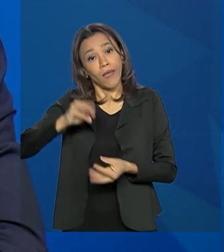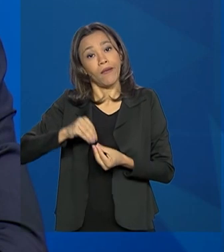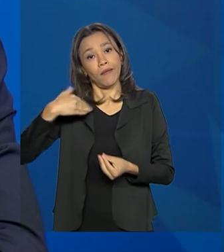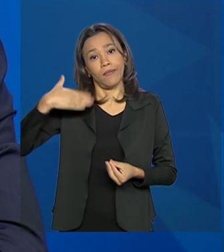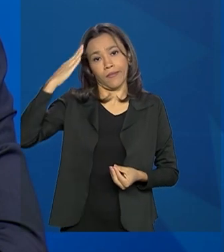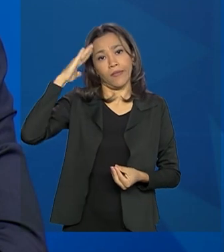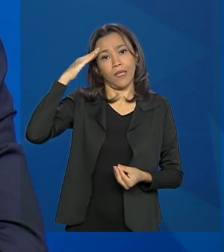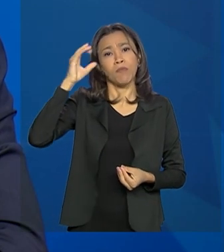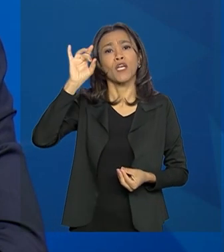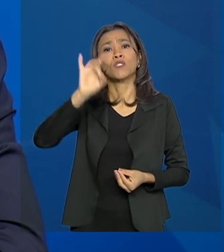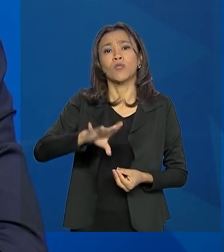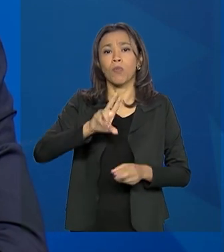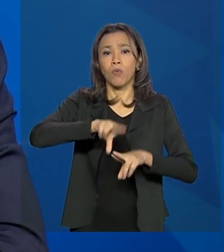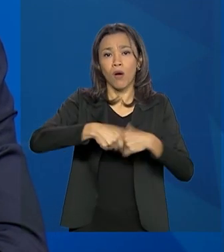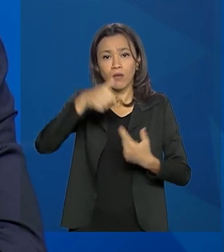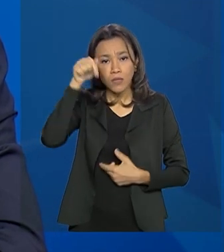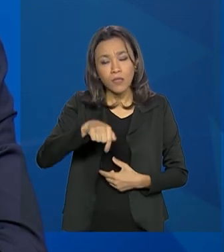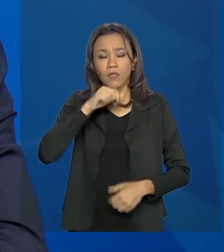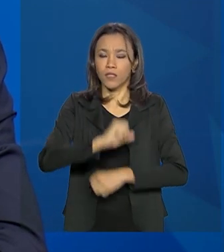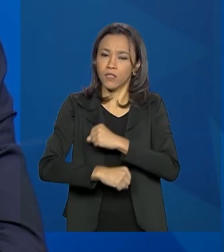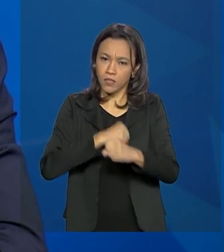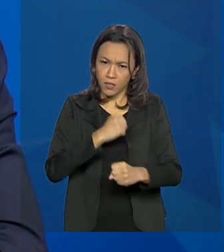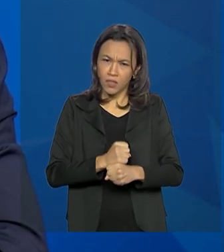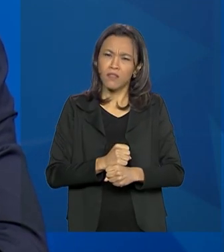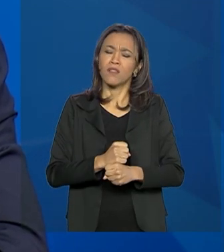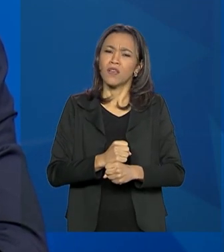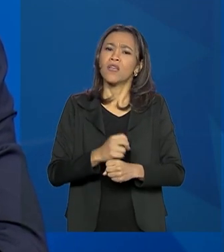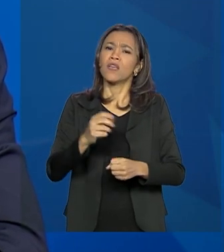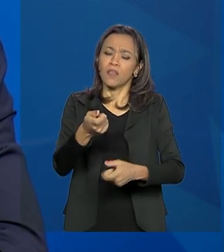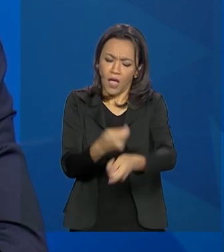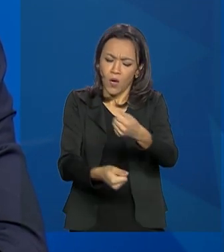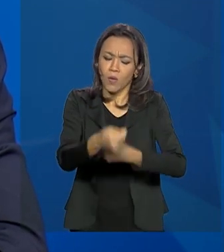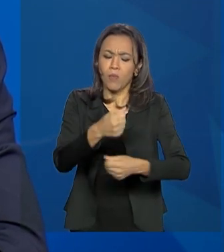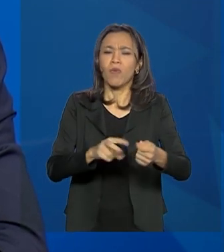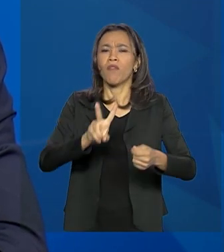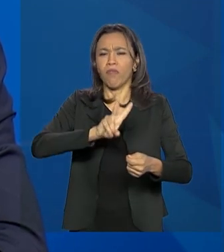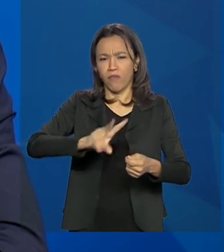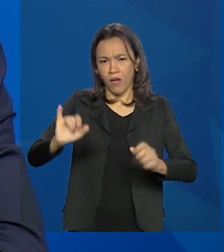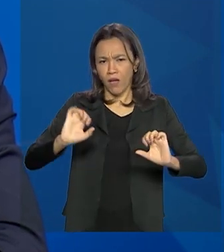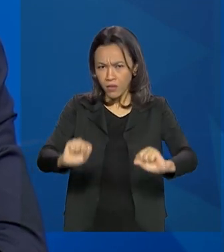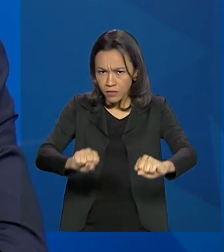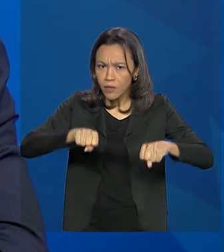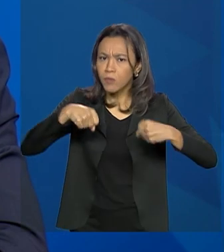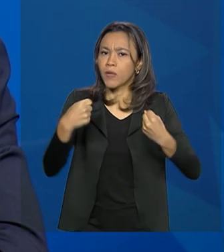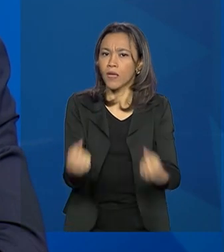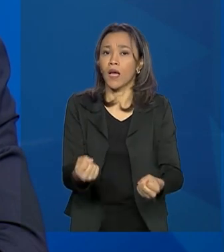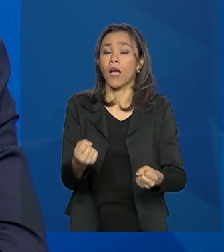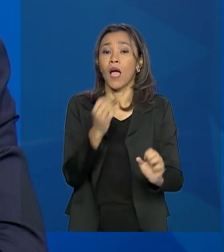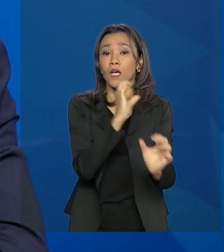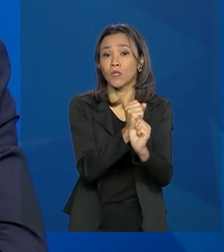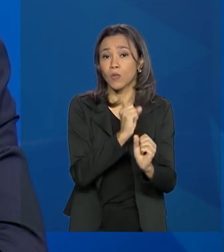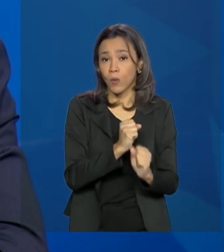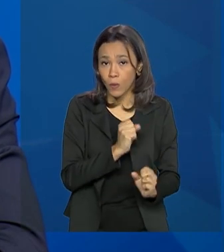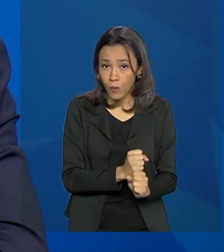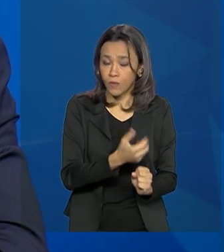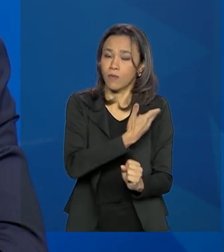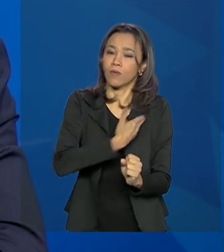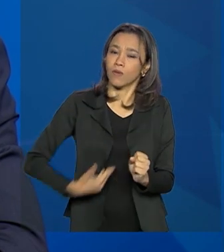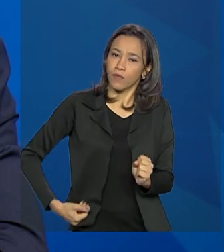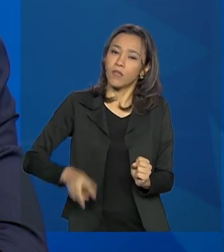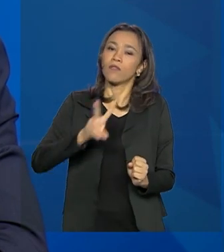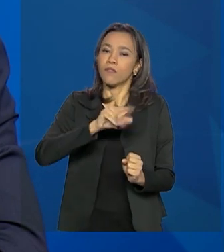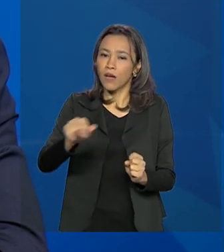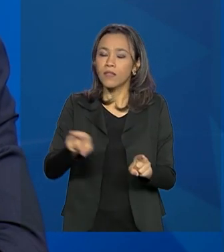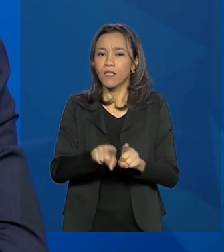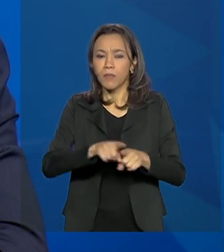a 2020 e que a economia se recuperará e que as contas fiscais entrarão novamente em uma trajetória de